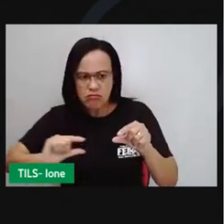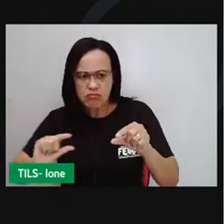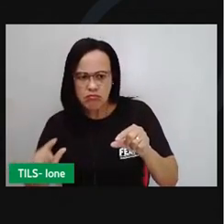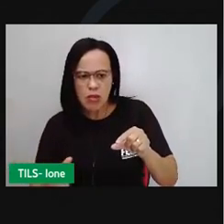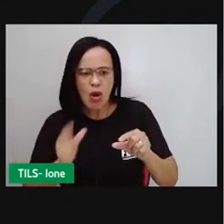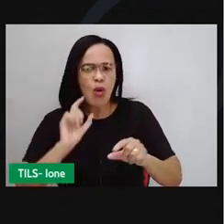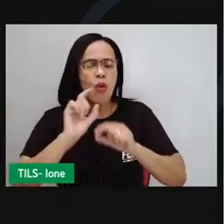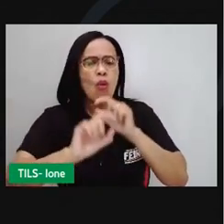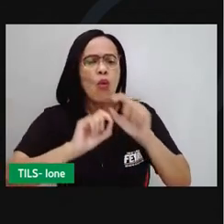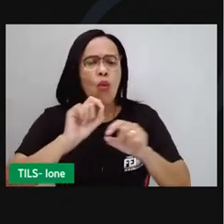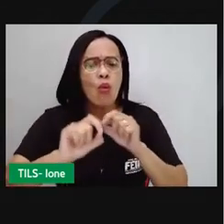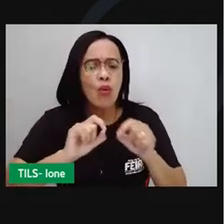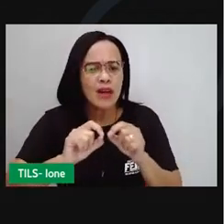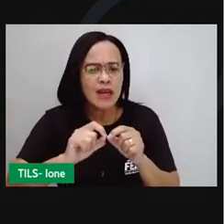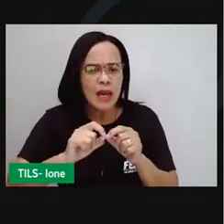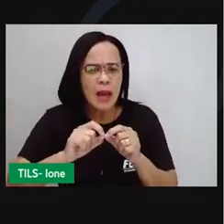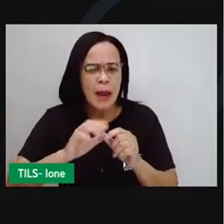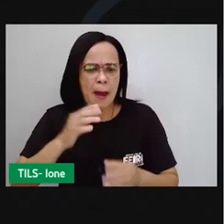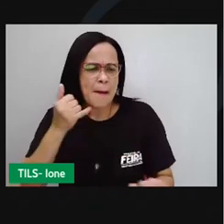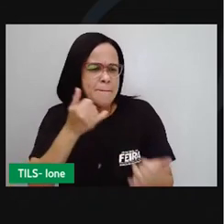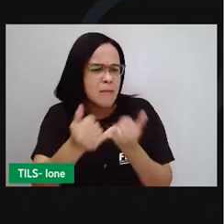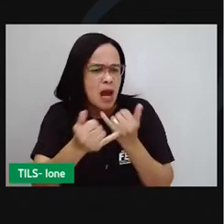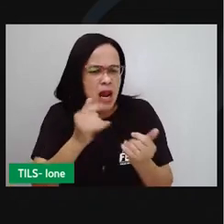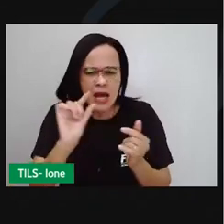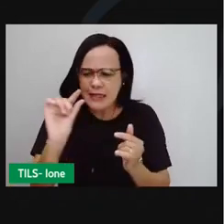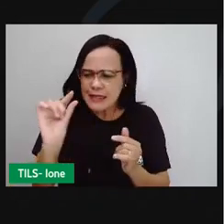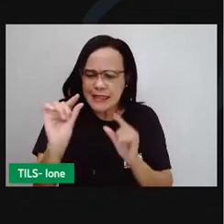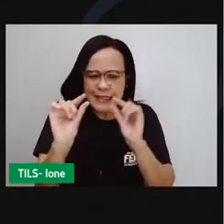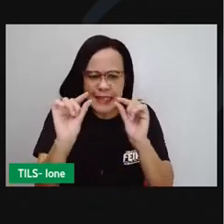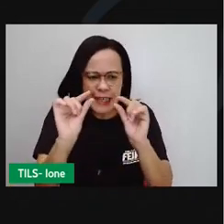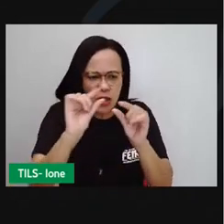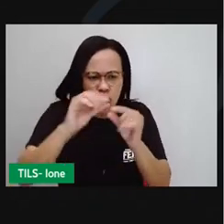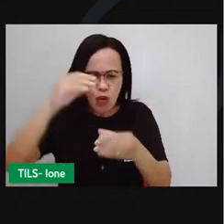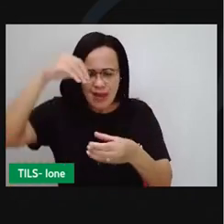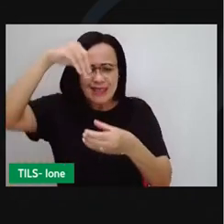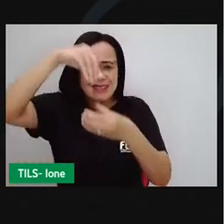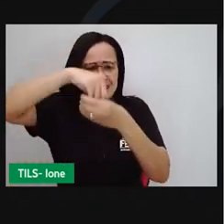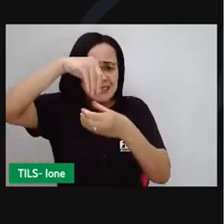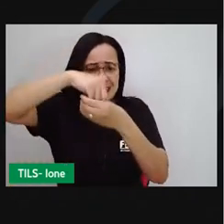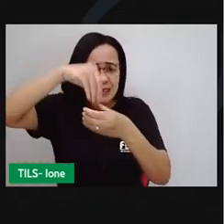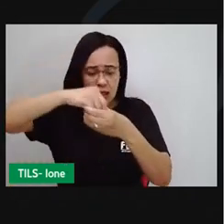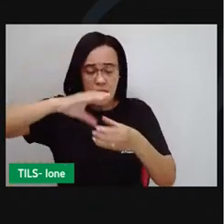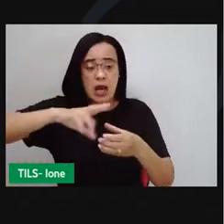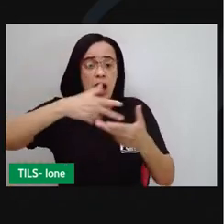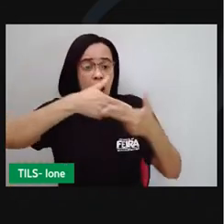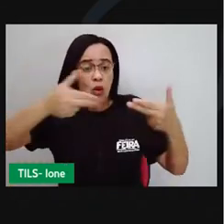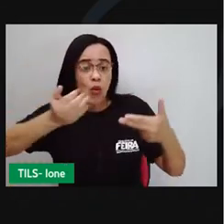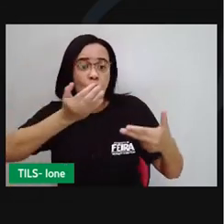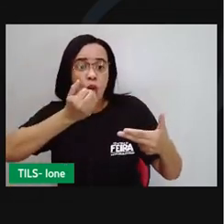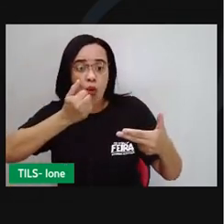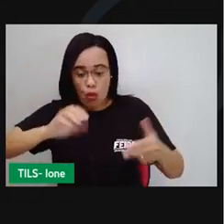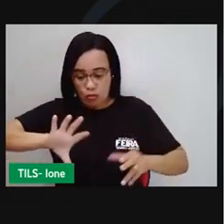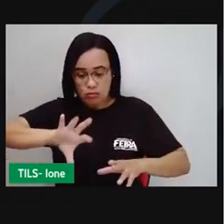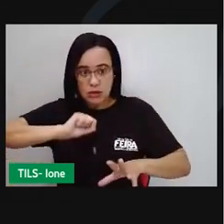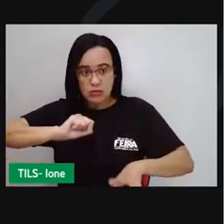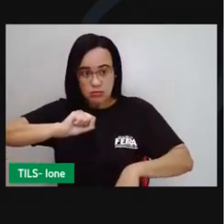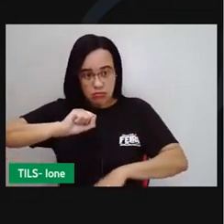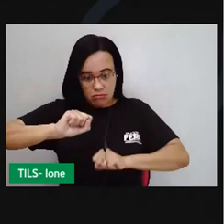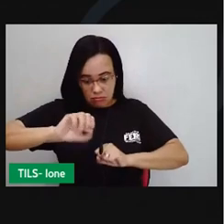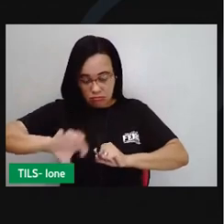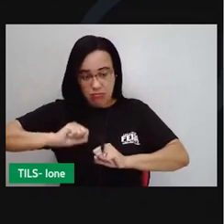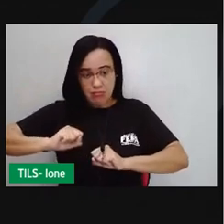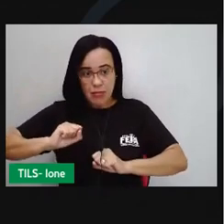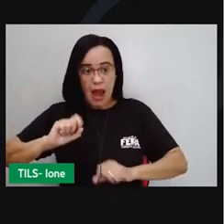que são como dedos minúsculos, que ficam nas paredes do intestino, que ajudam na absorção dos nutrientes. E por fim, o último